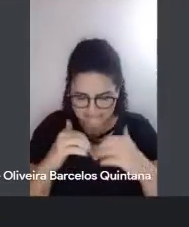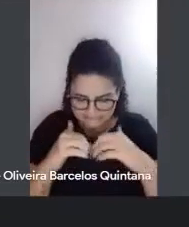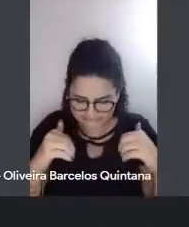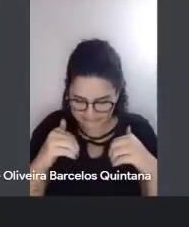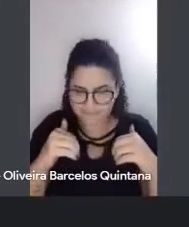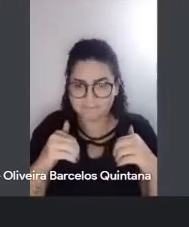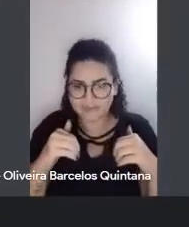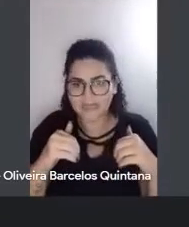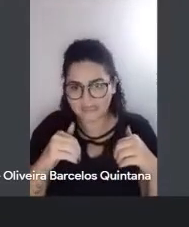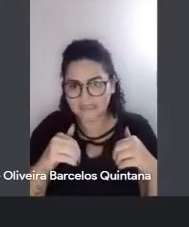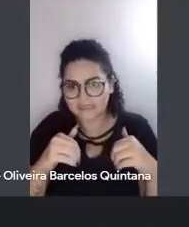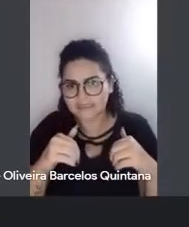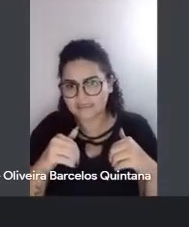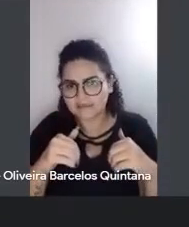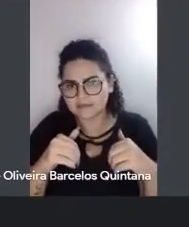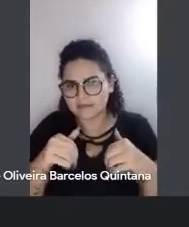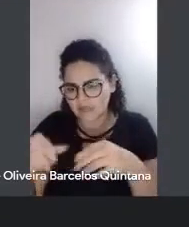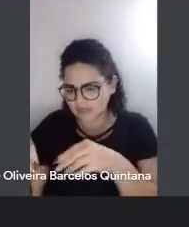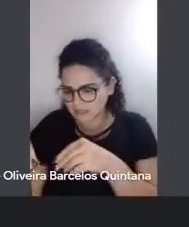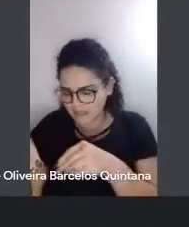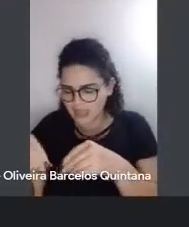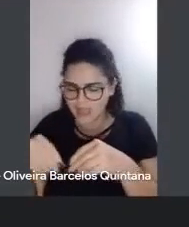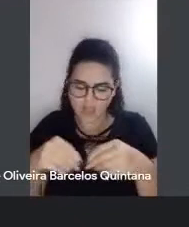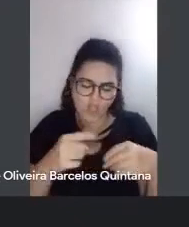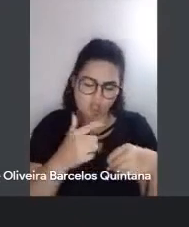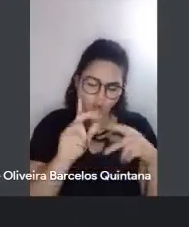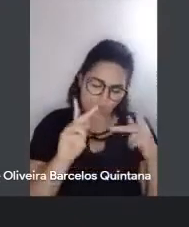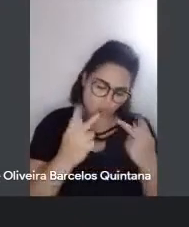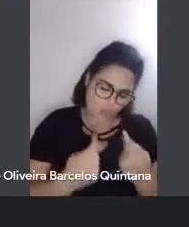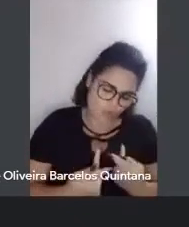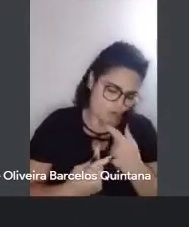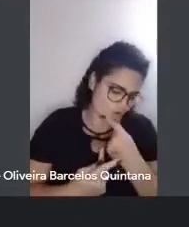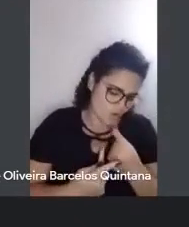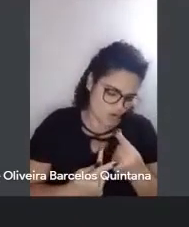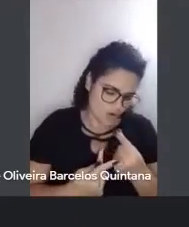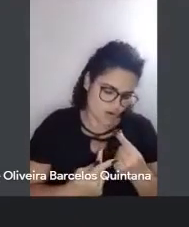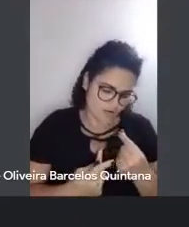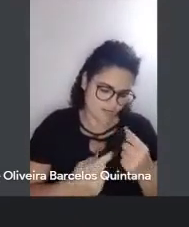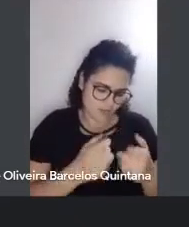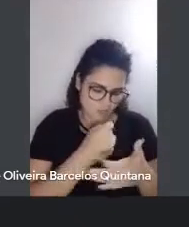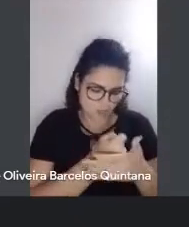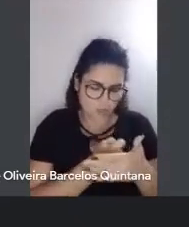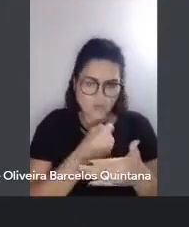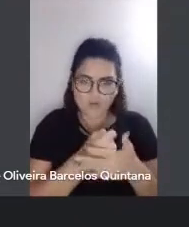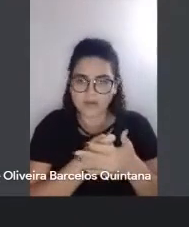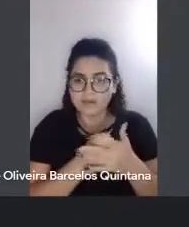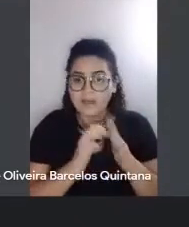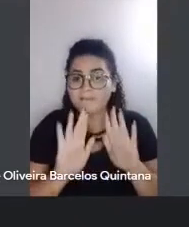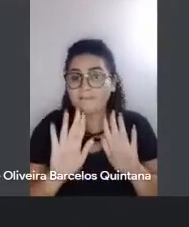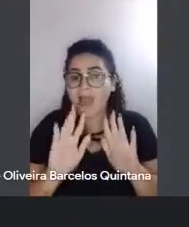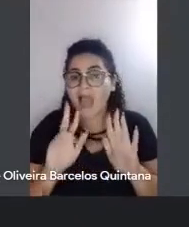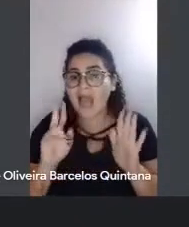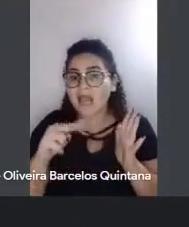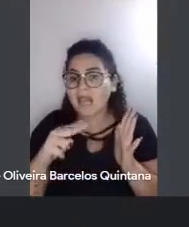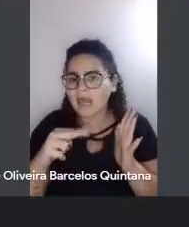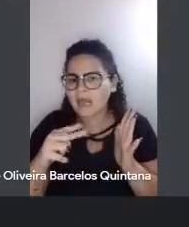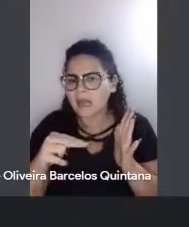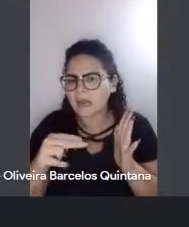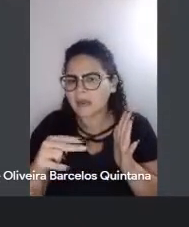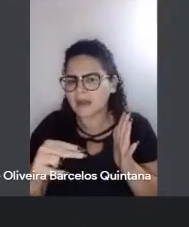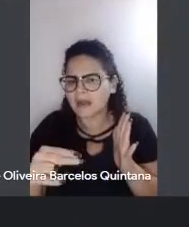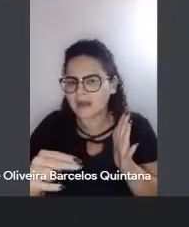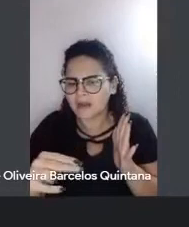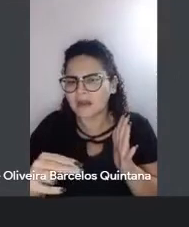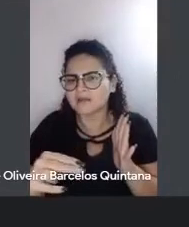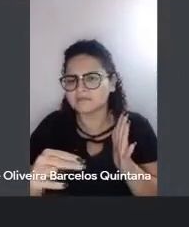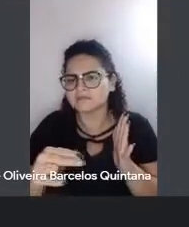inicialmente, a terra, o homem, a luta, mas a gente, depois, quando vai lendo, eu acho que por isso que primeiro ele fez as